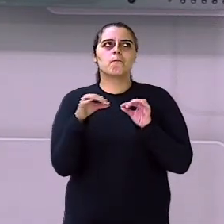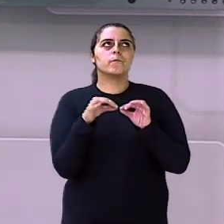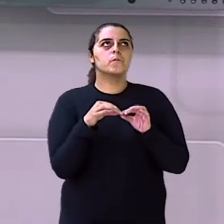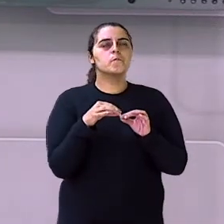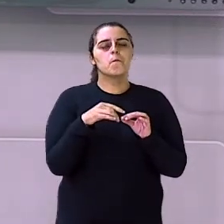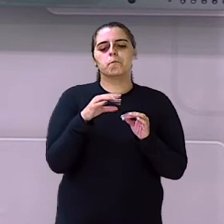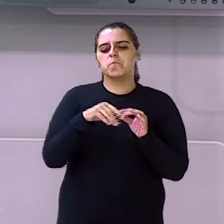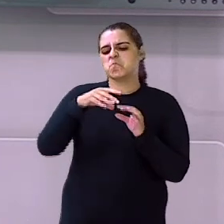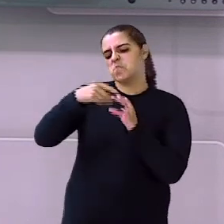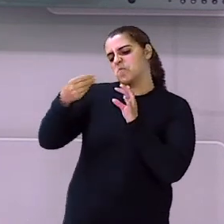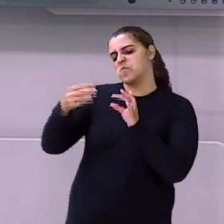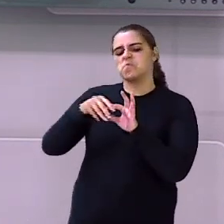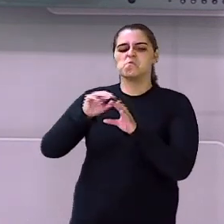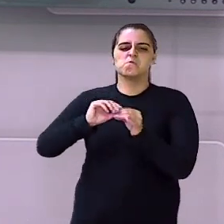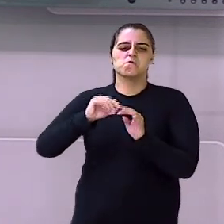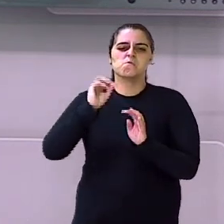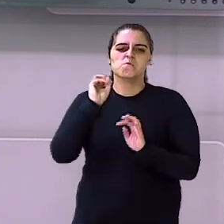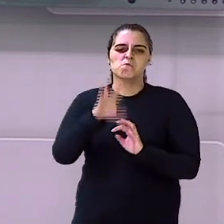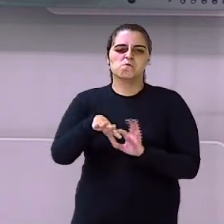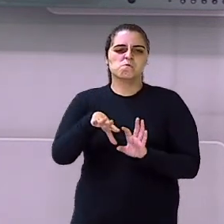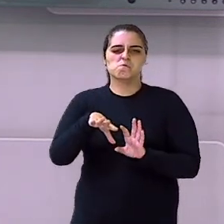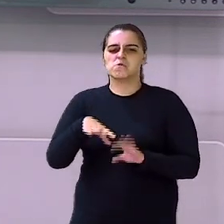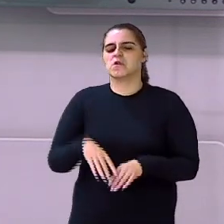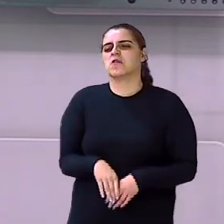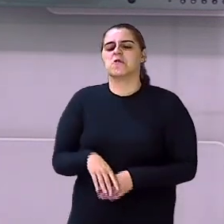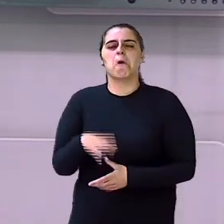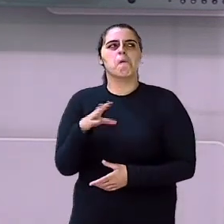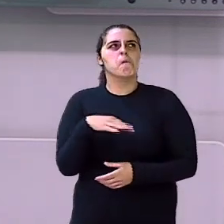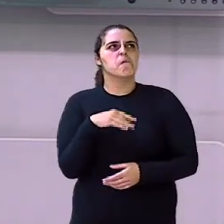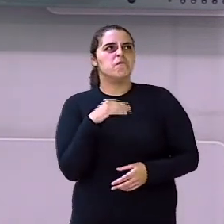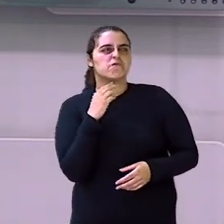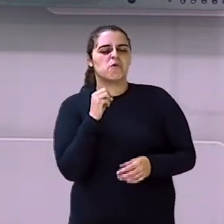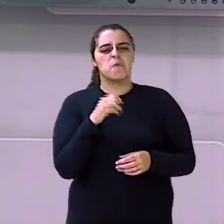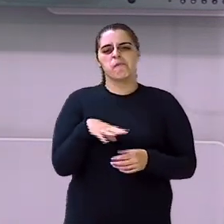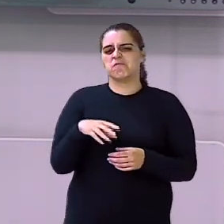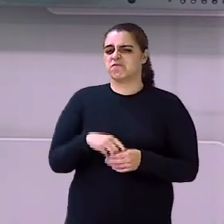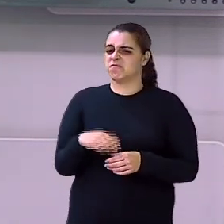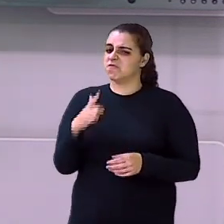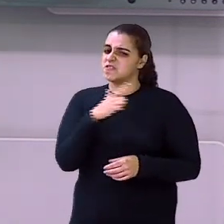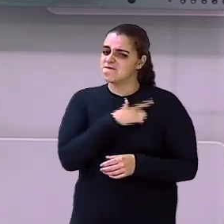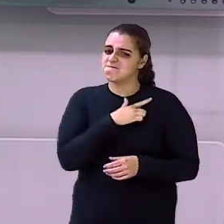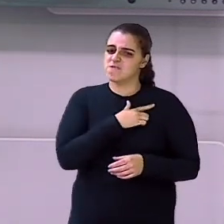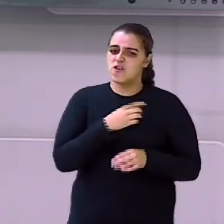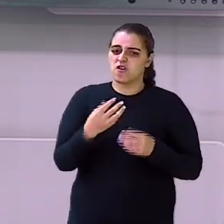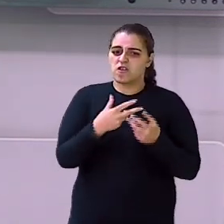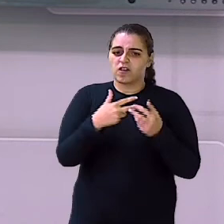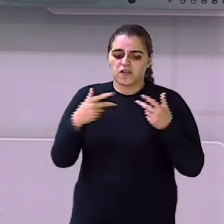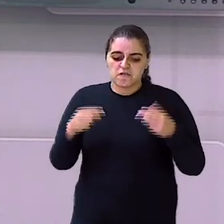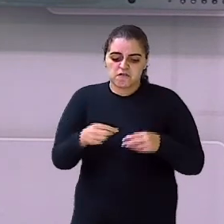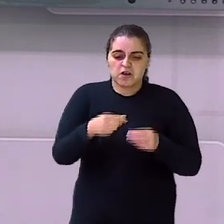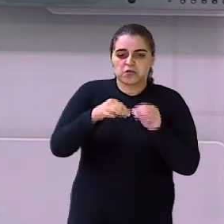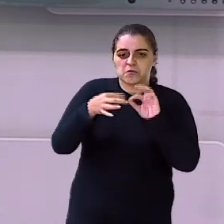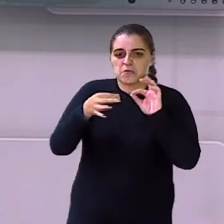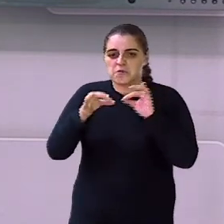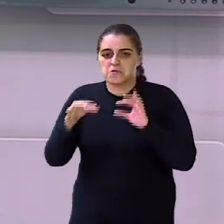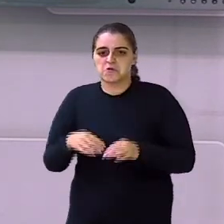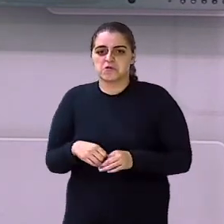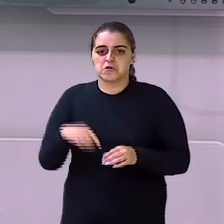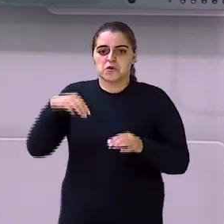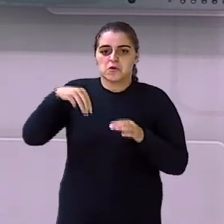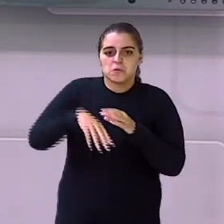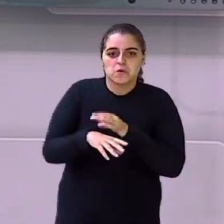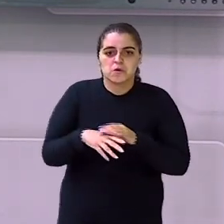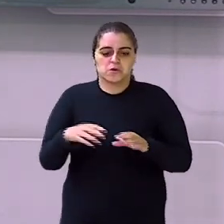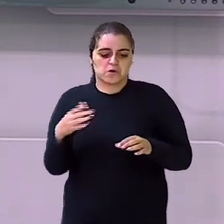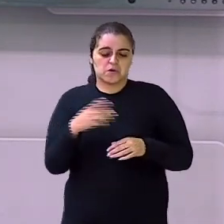balinha E joga Papel pequenininho Pra jogar no chão Joga um Joga dois Fica aquele monte De lixo Entope os